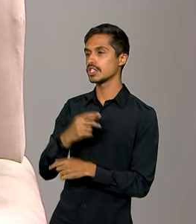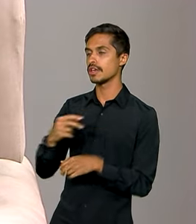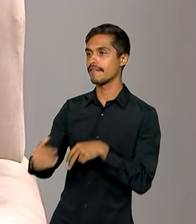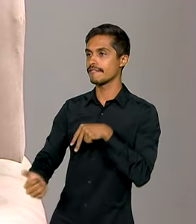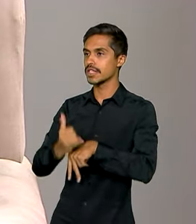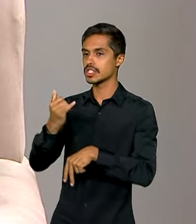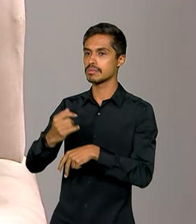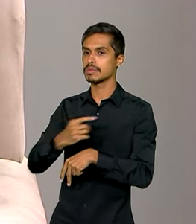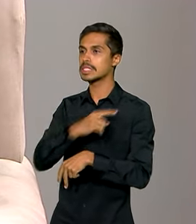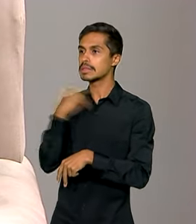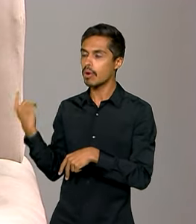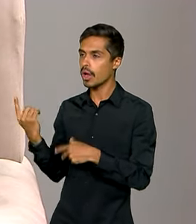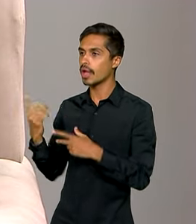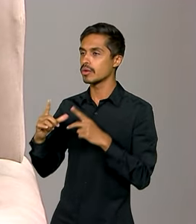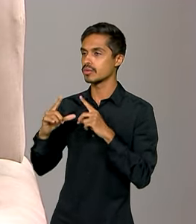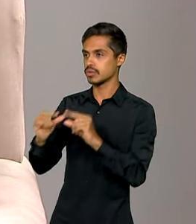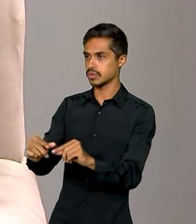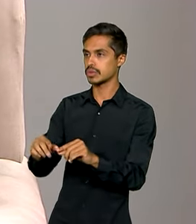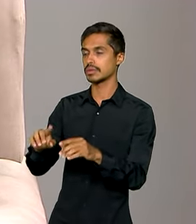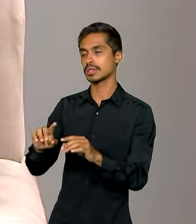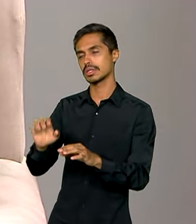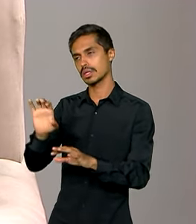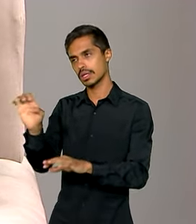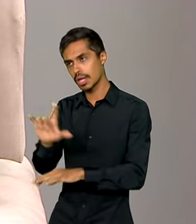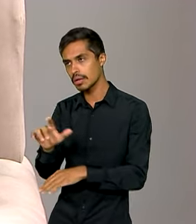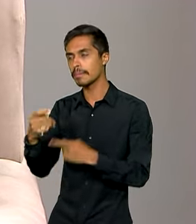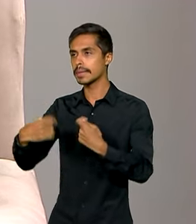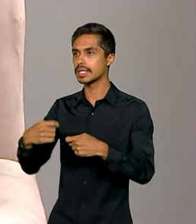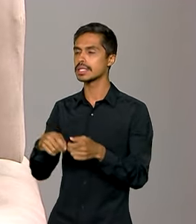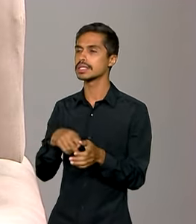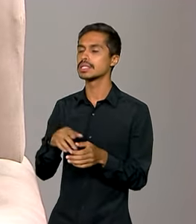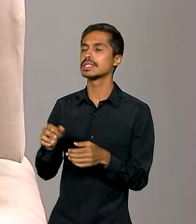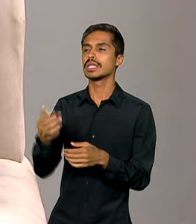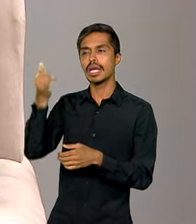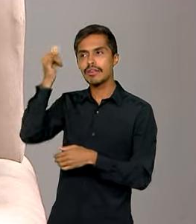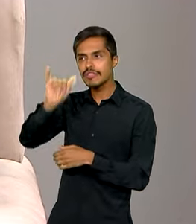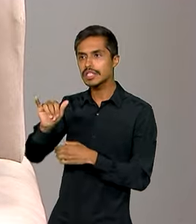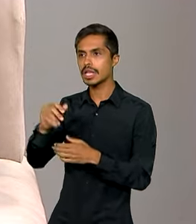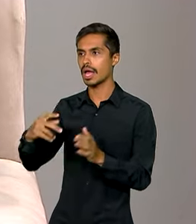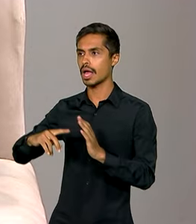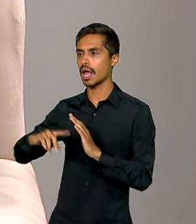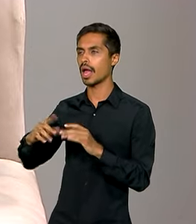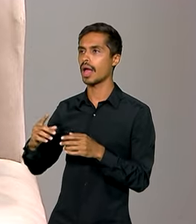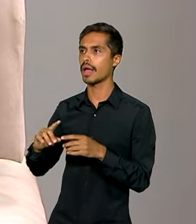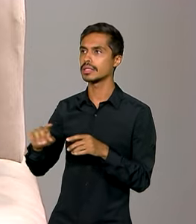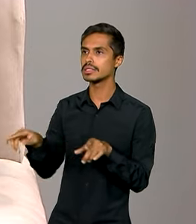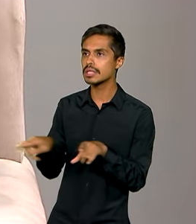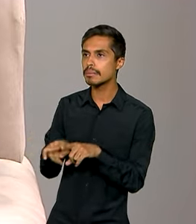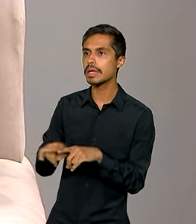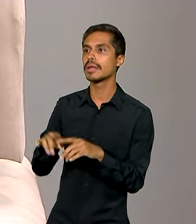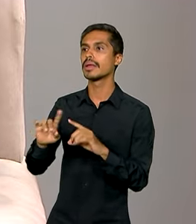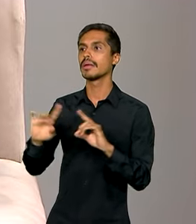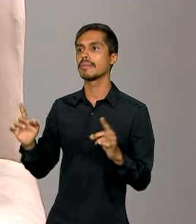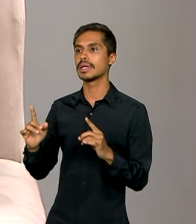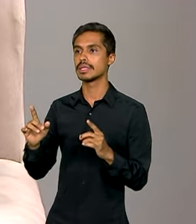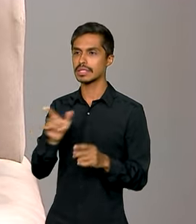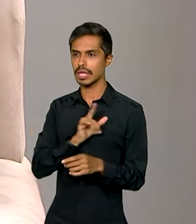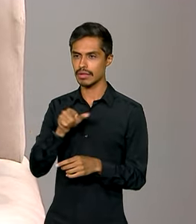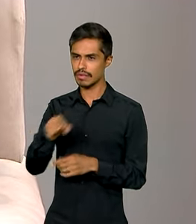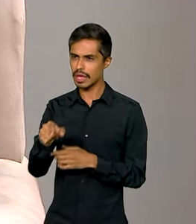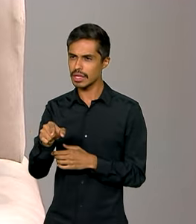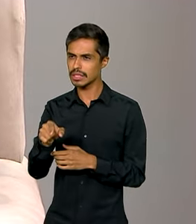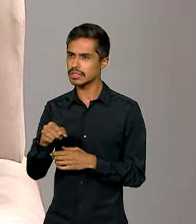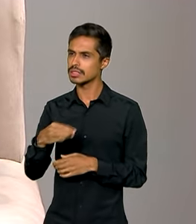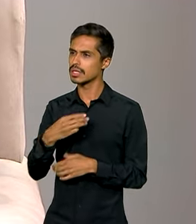É claro que é preciso fazer a prevenção das ocorrências, mas houve aí, ministro, por parte